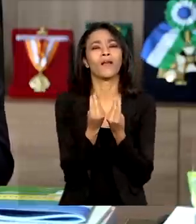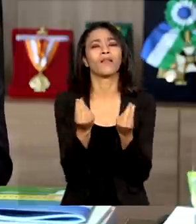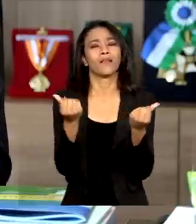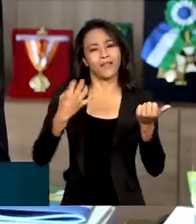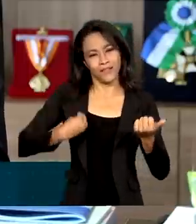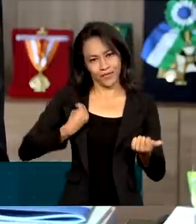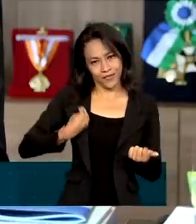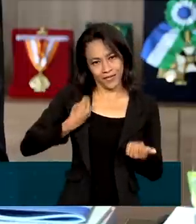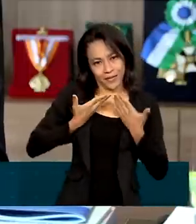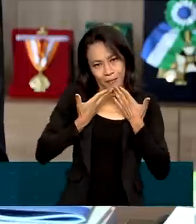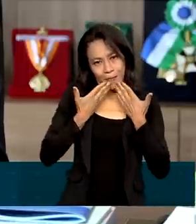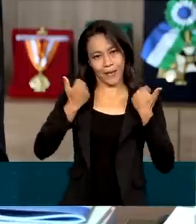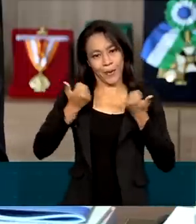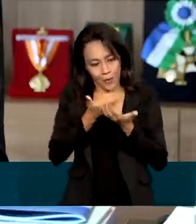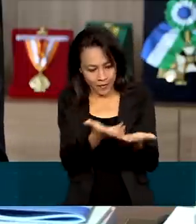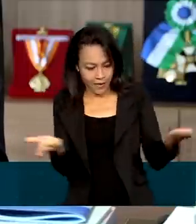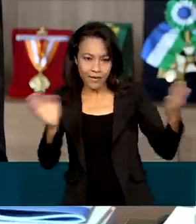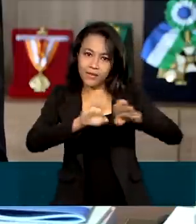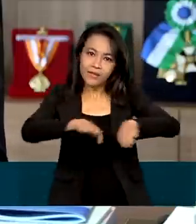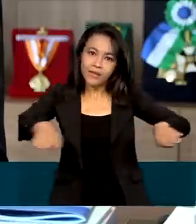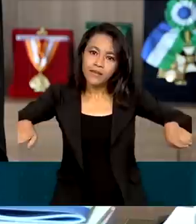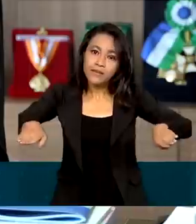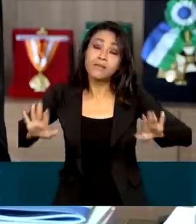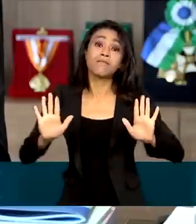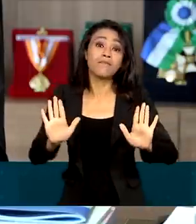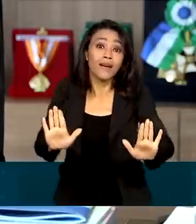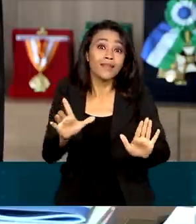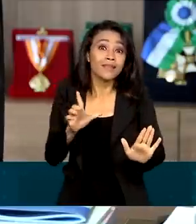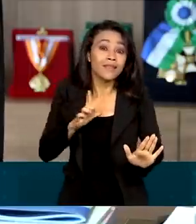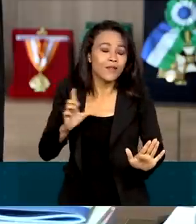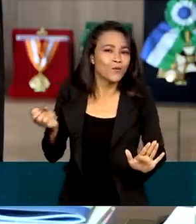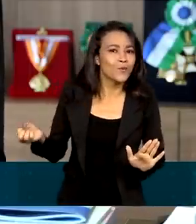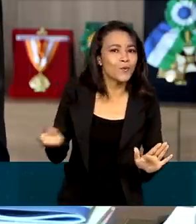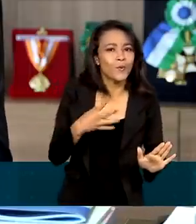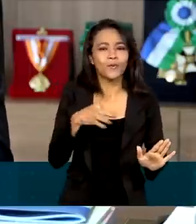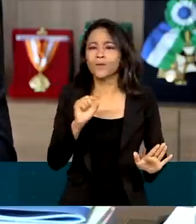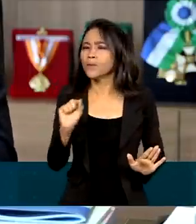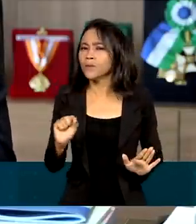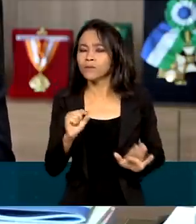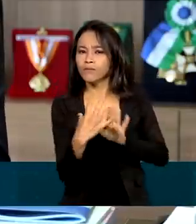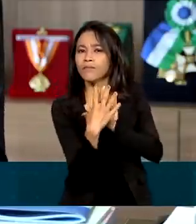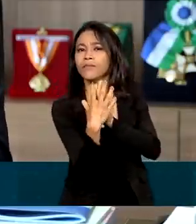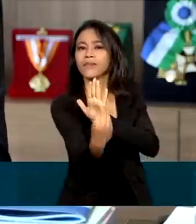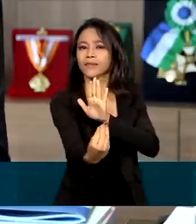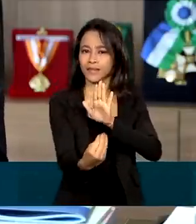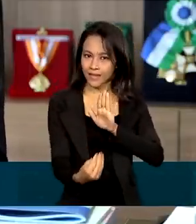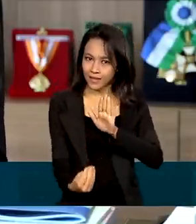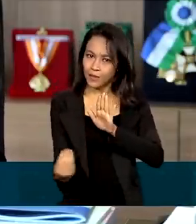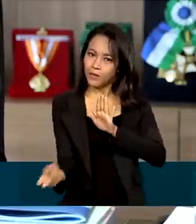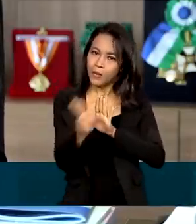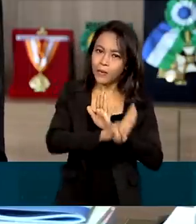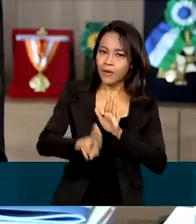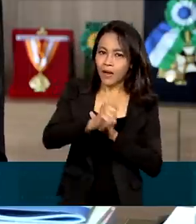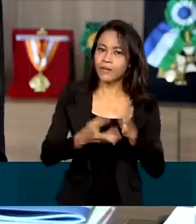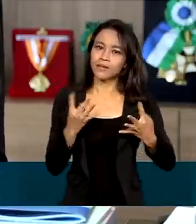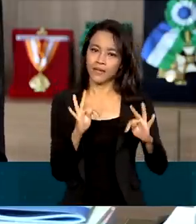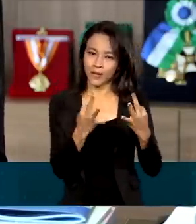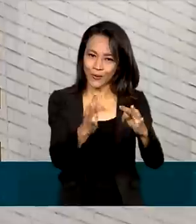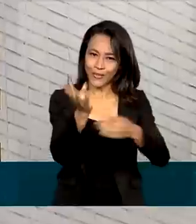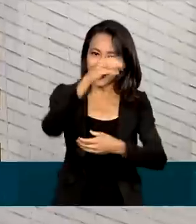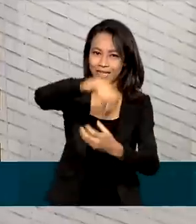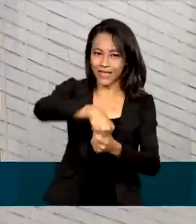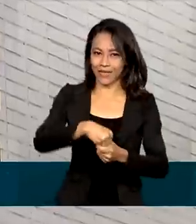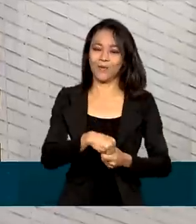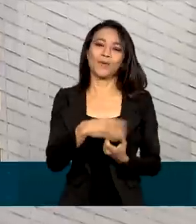melhor para essas crianças, mas também traz um novo modelo para incorporação de tecnologia no SUS.